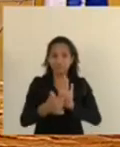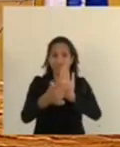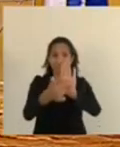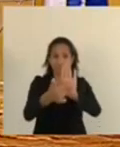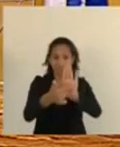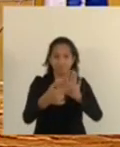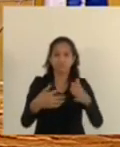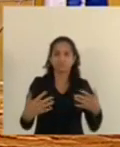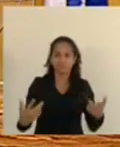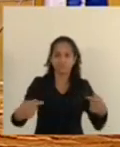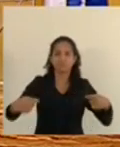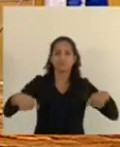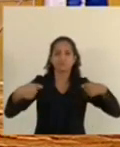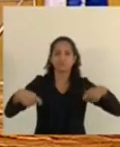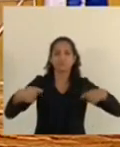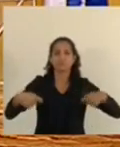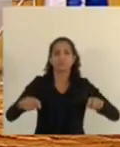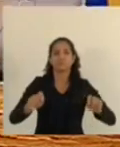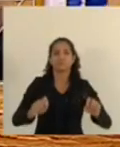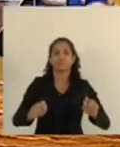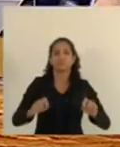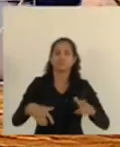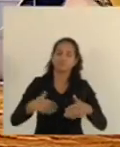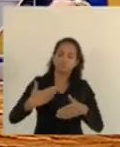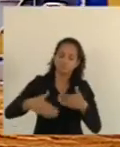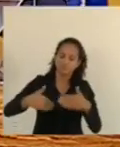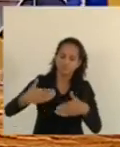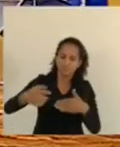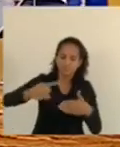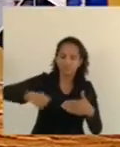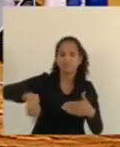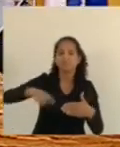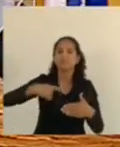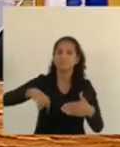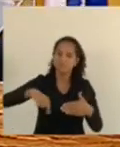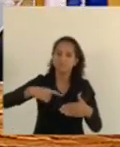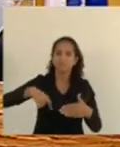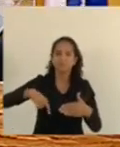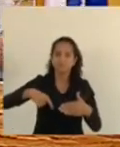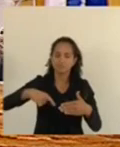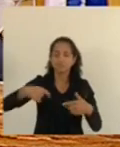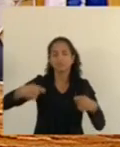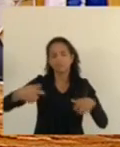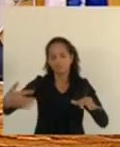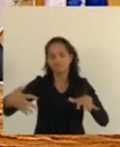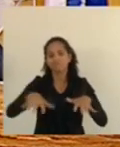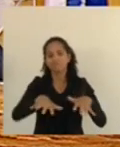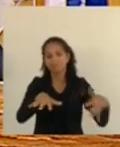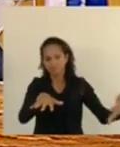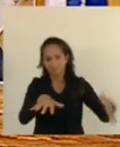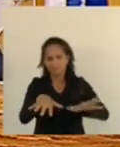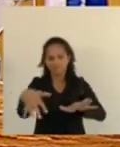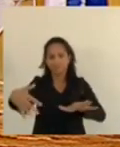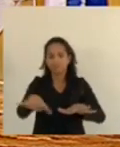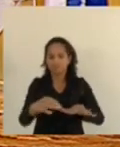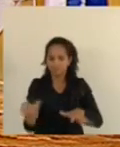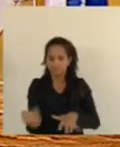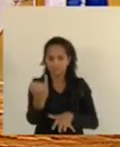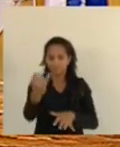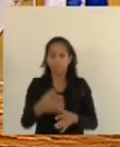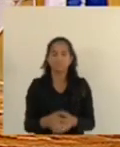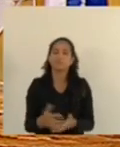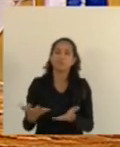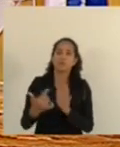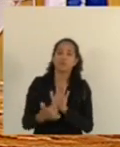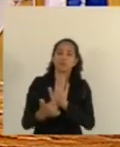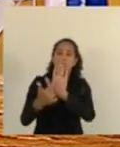Então é preciso que cada vez mais nós façamos a inclusão. Quero mostrar ali na